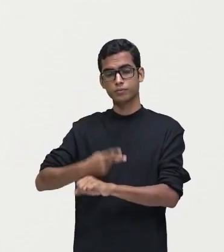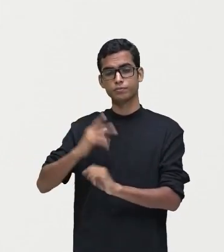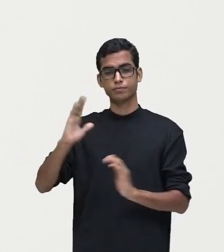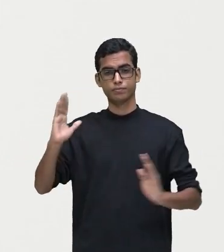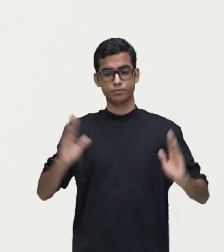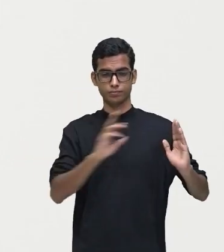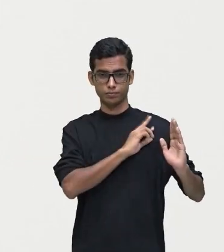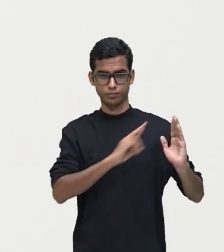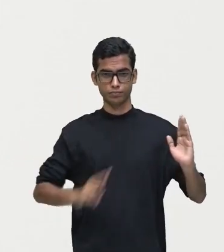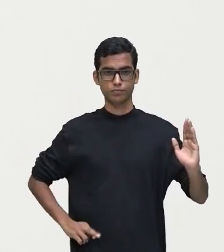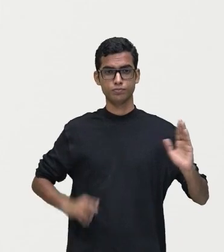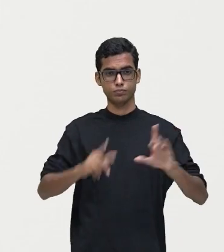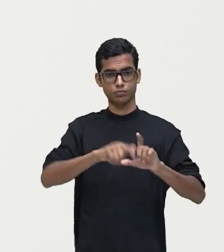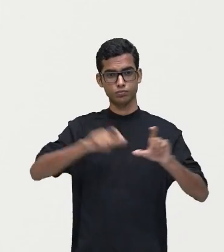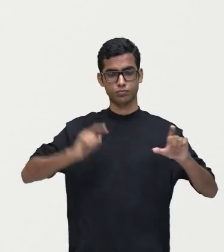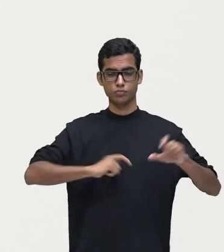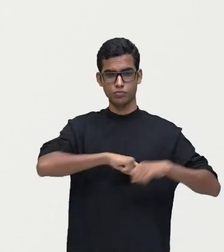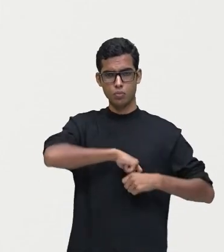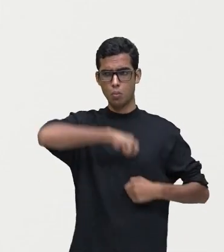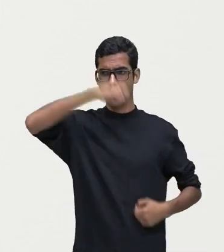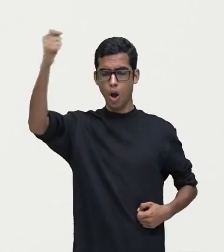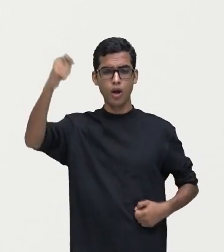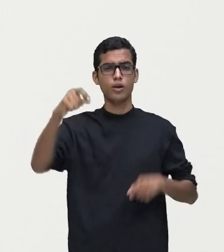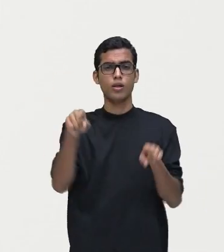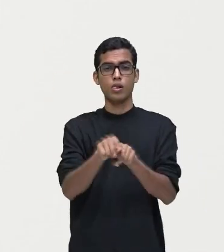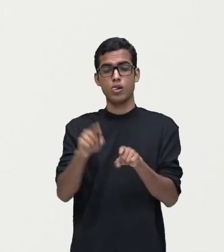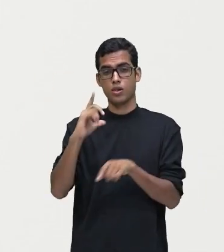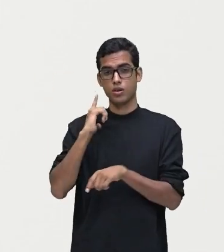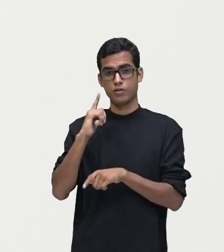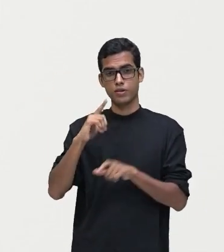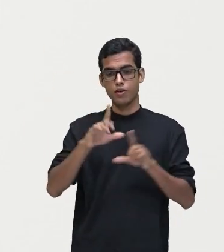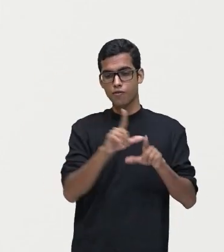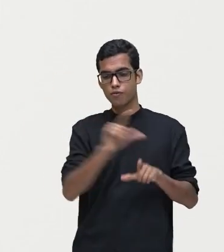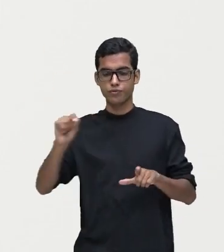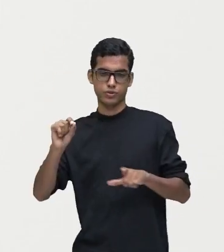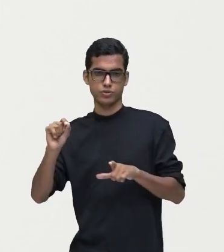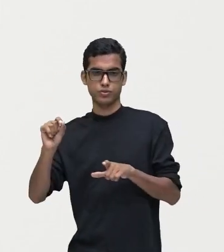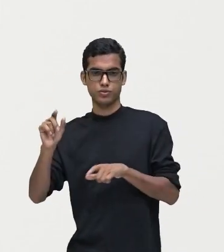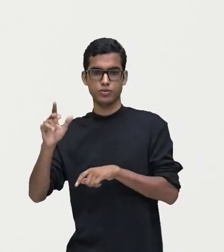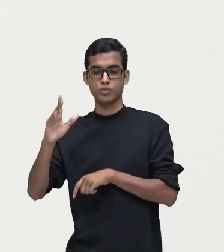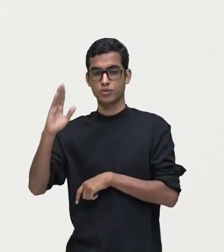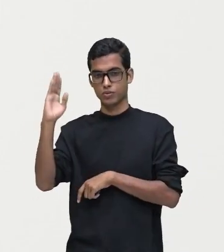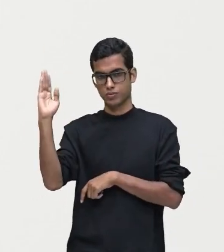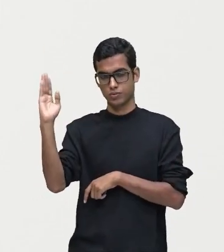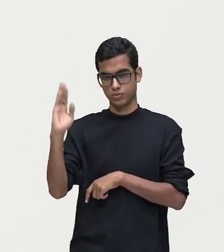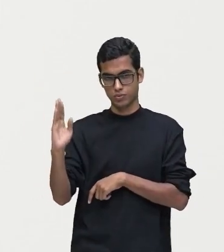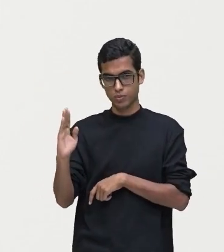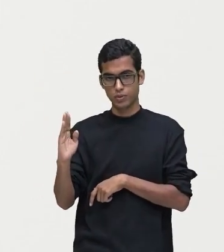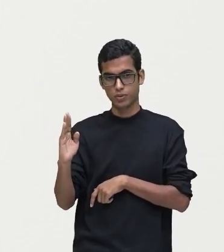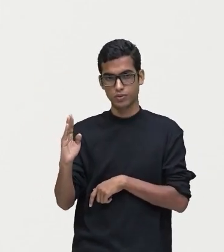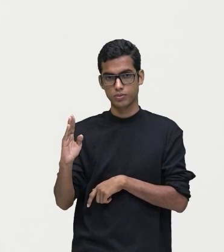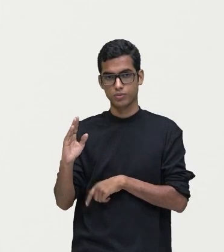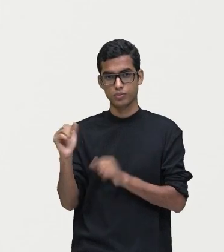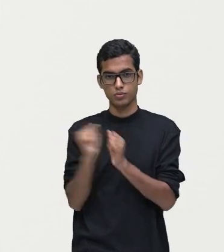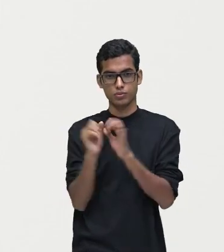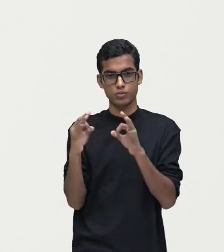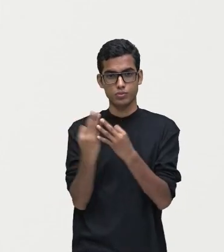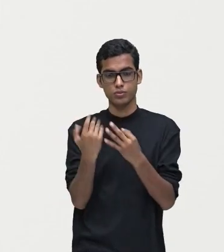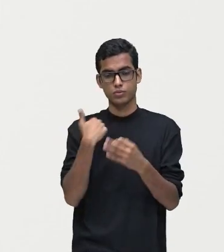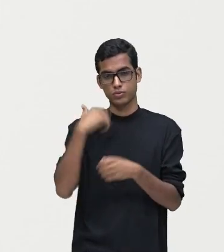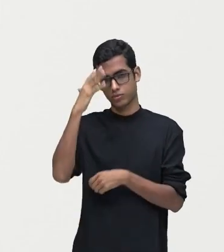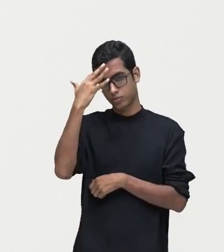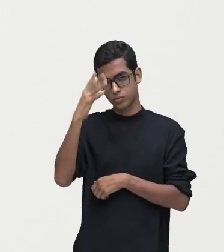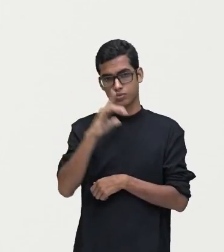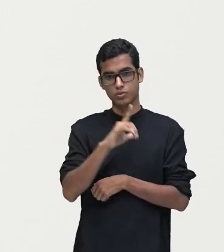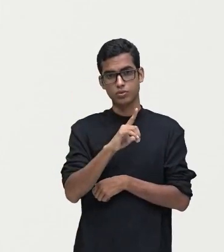foi proclamada, certo? E que ele teve que sair do país com a sua família. E ele diz... Resolvo partir com a minha família